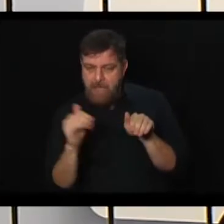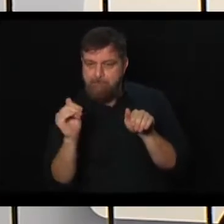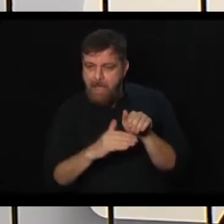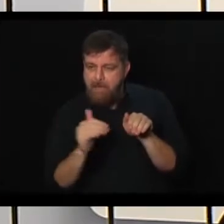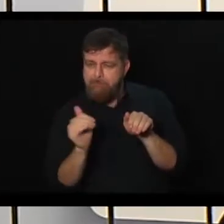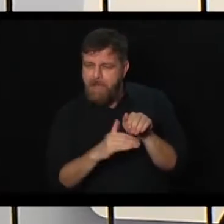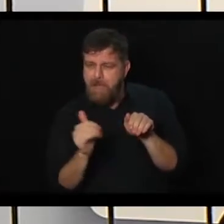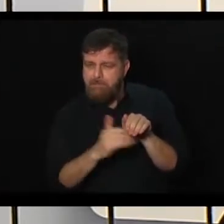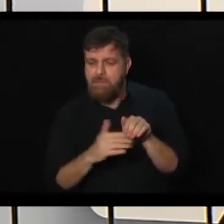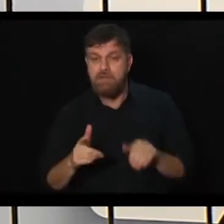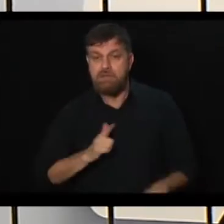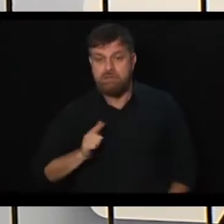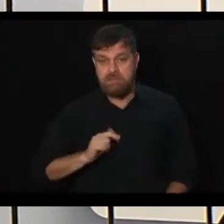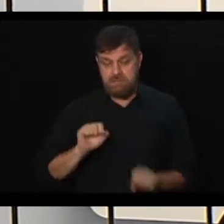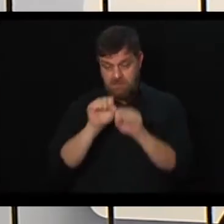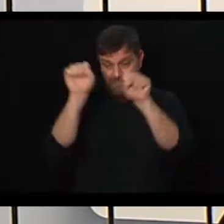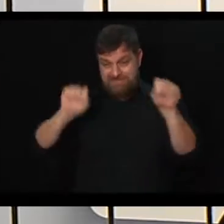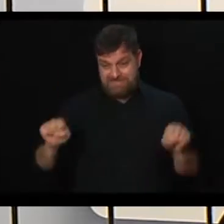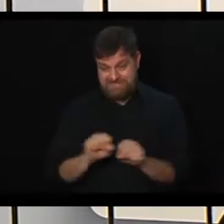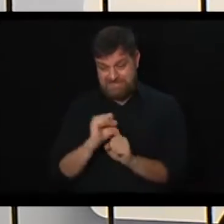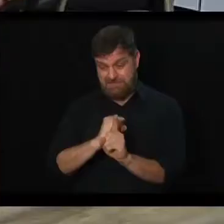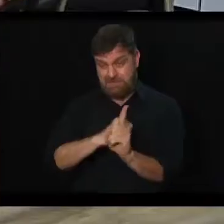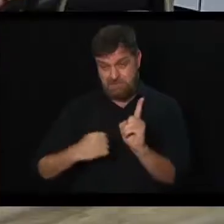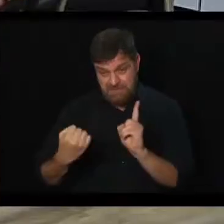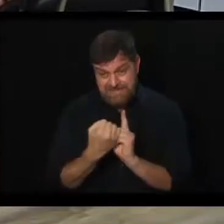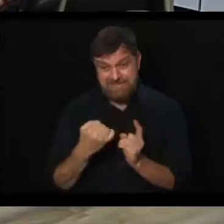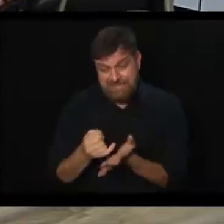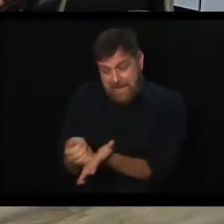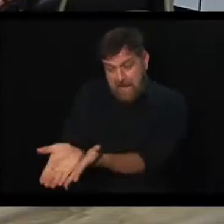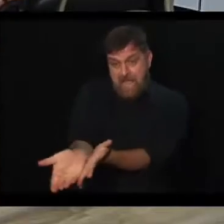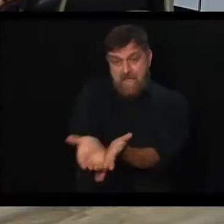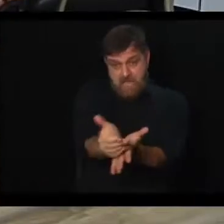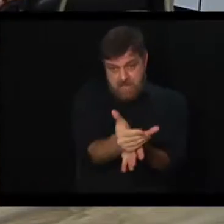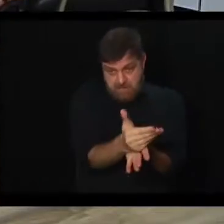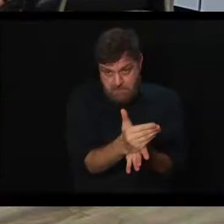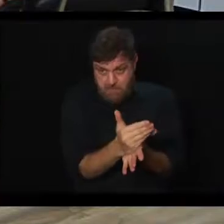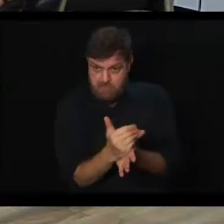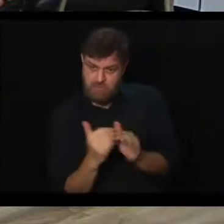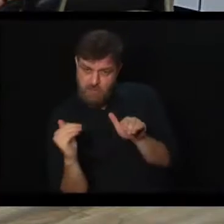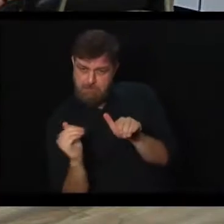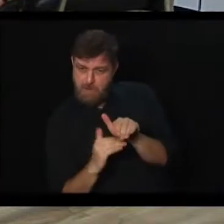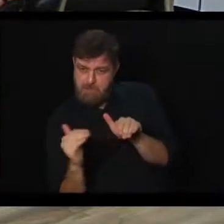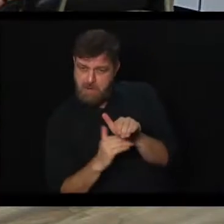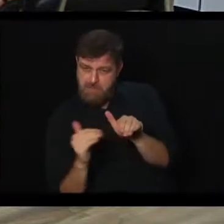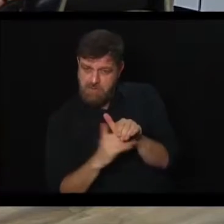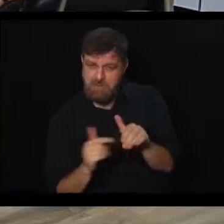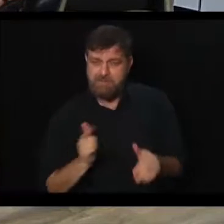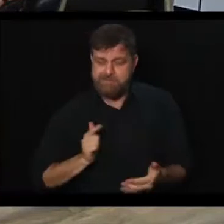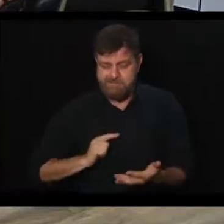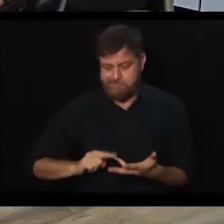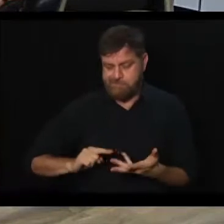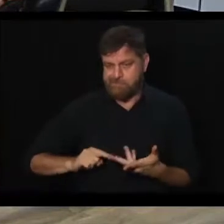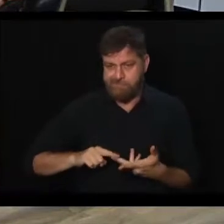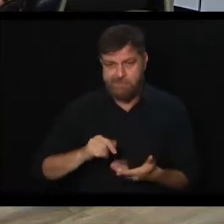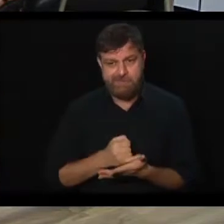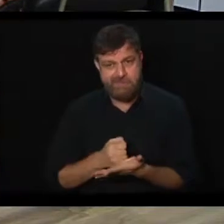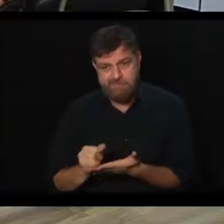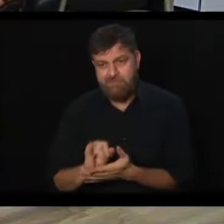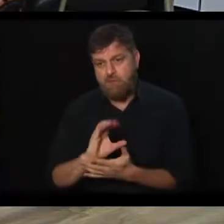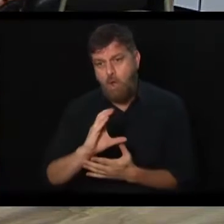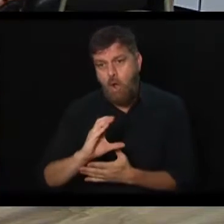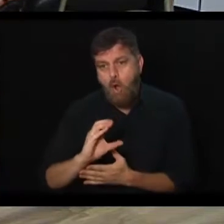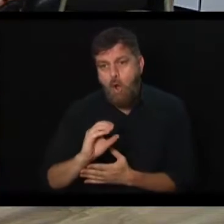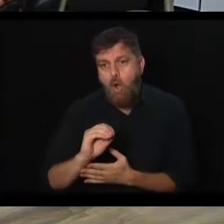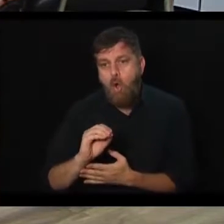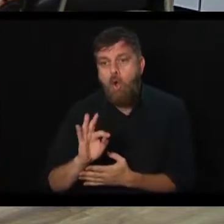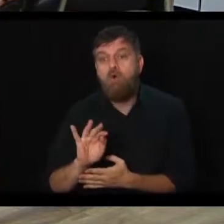O sistema de Seguridade Social, existe uma série de impostos que vão para o sistema de Seguridade Social, seja CSLL, COFINS, ou